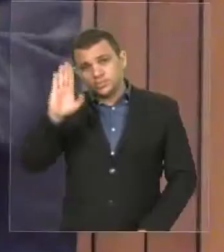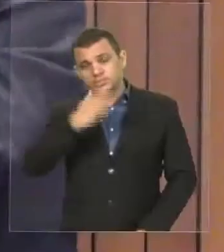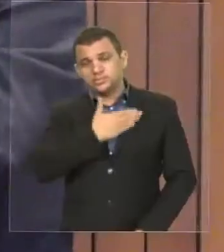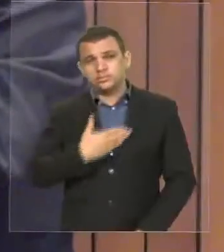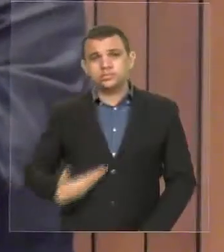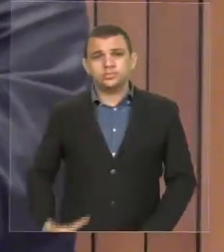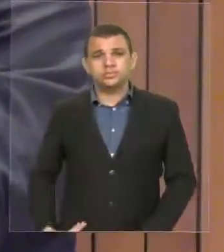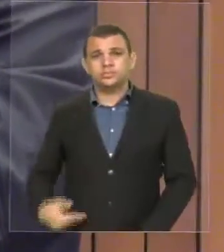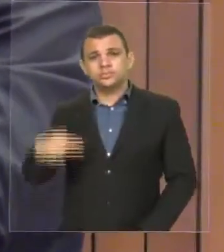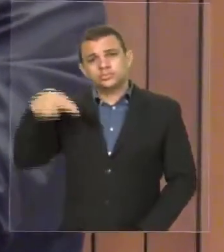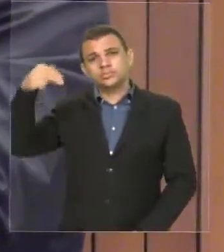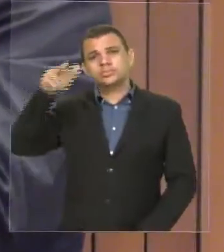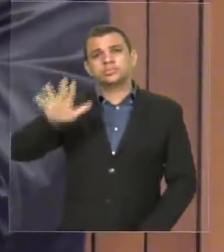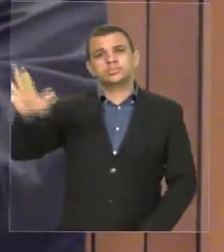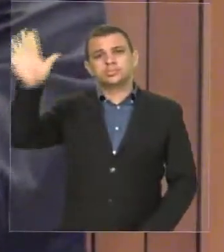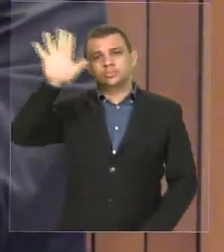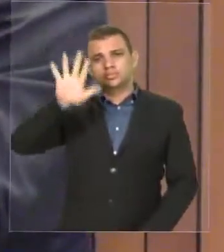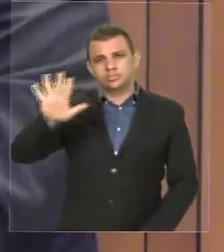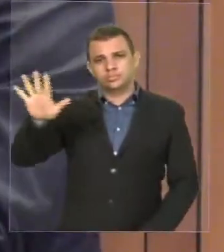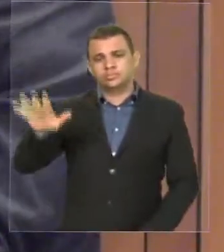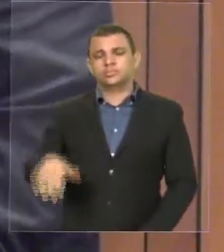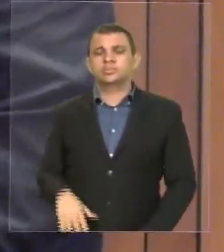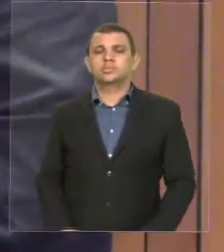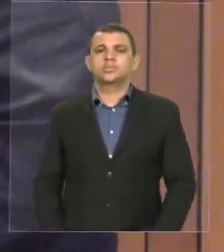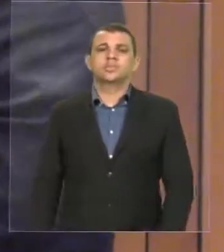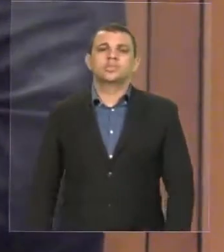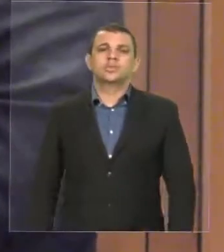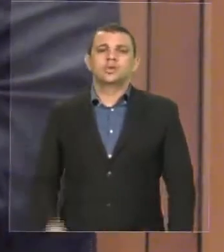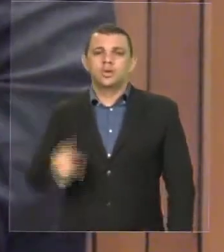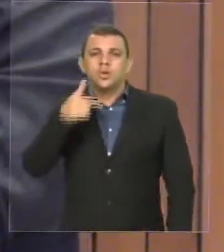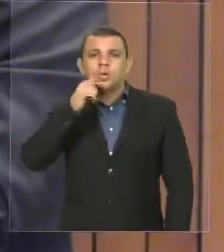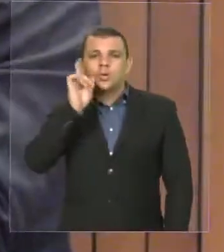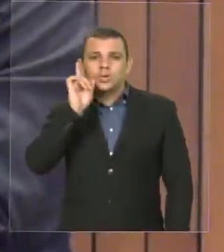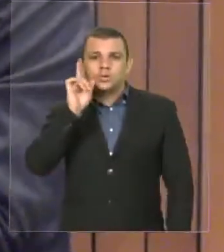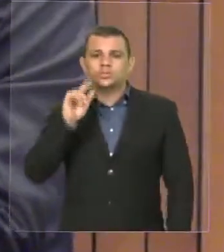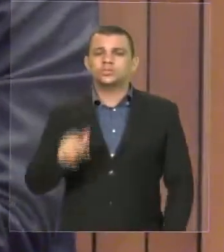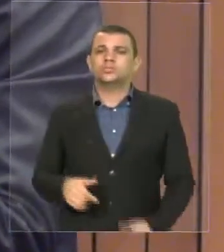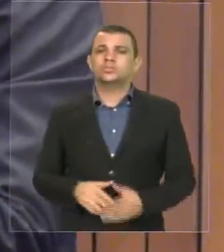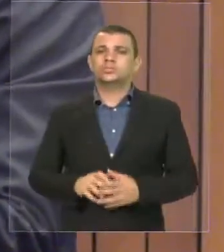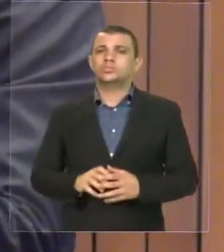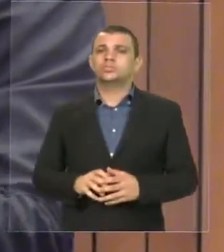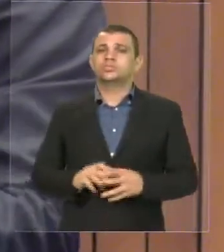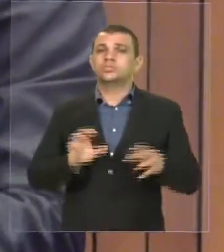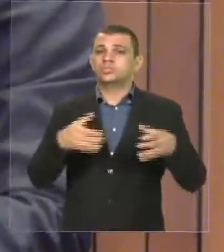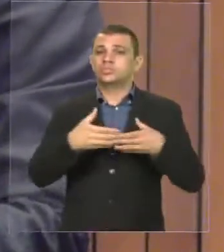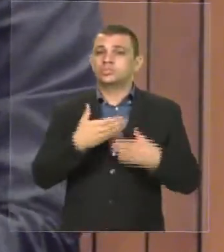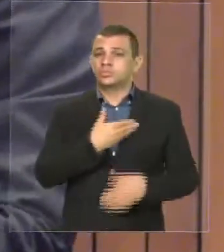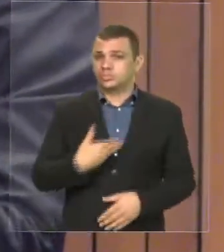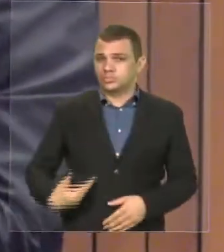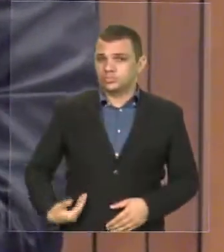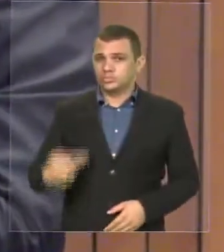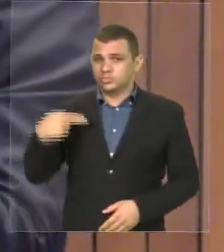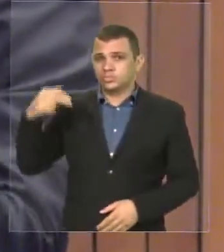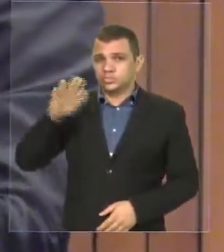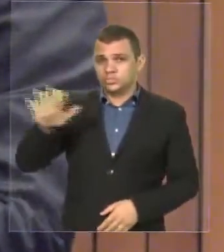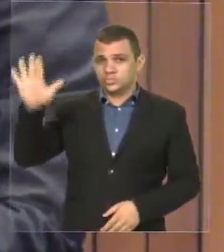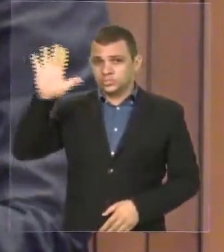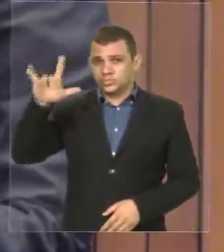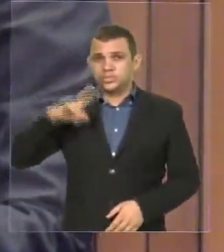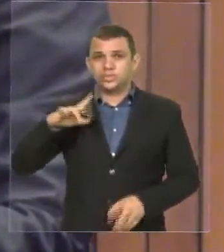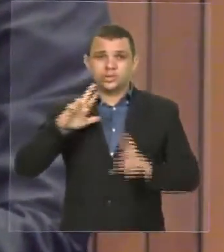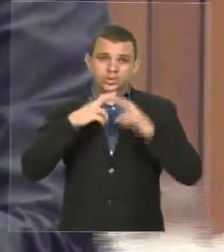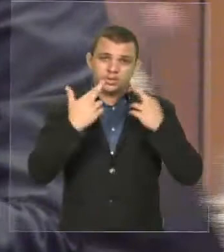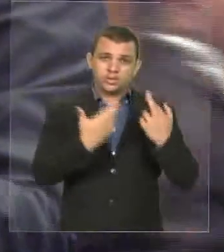do Nordeste. Inclusive, ontem, eles saíram de uma reunião que, acredito eu, que o governador Flávio